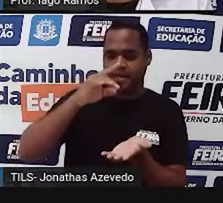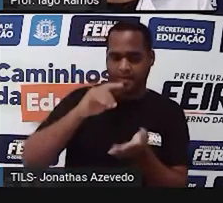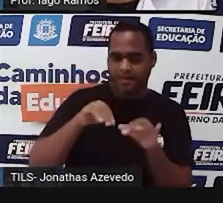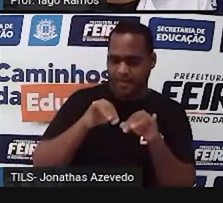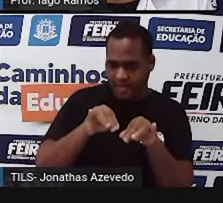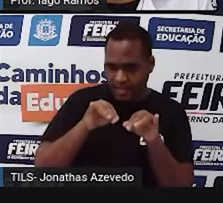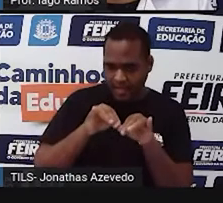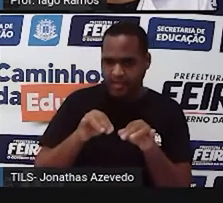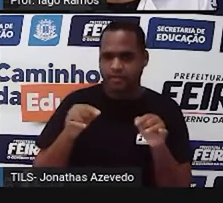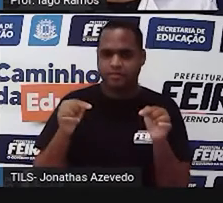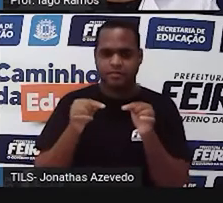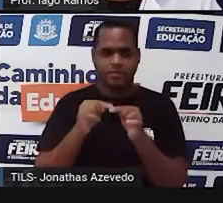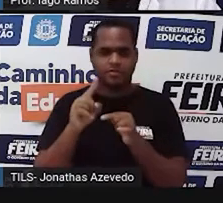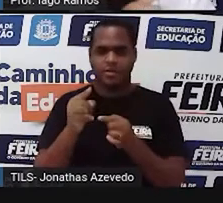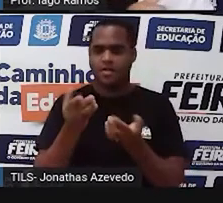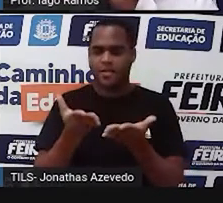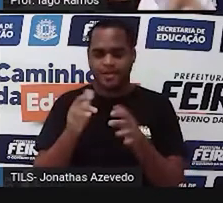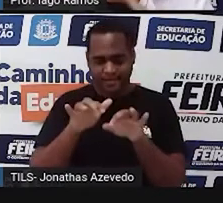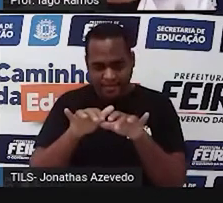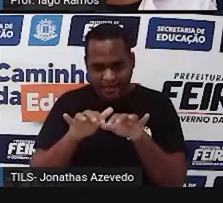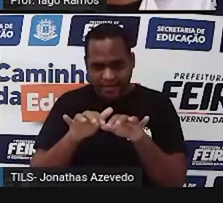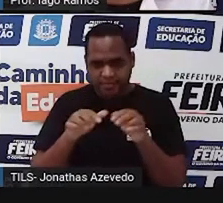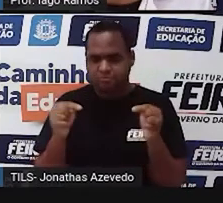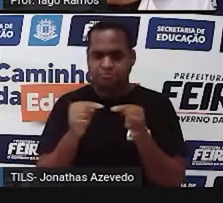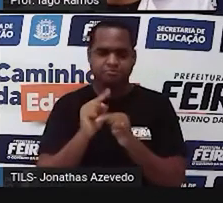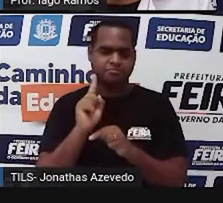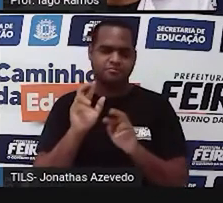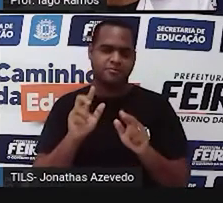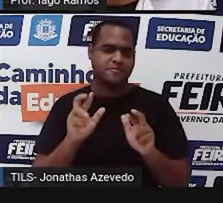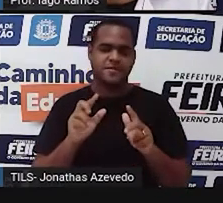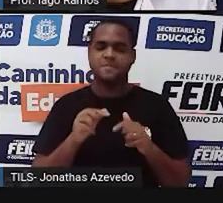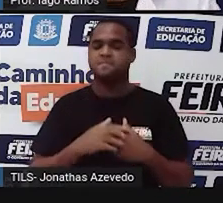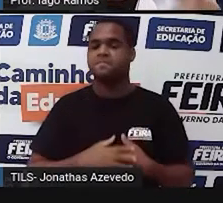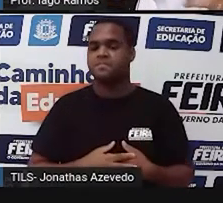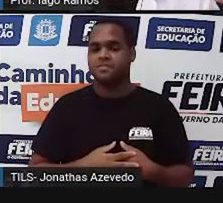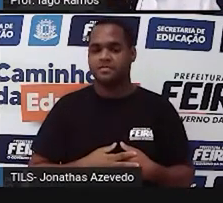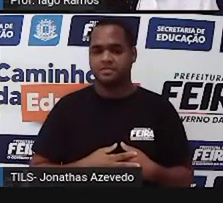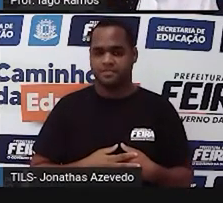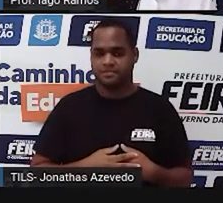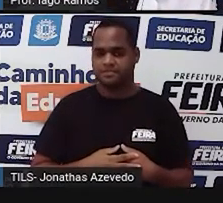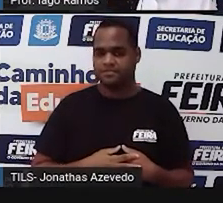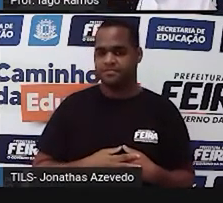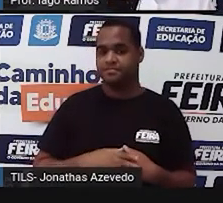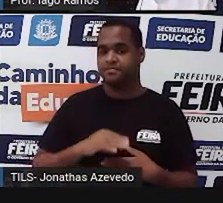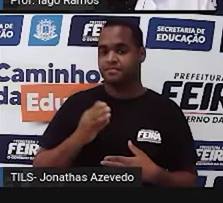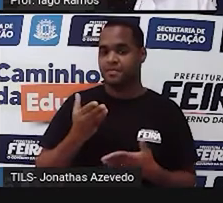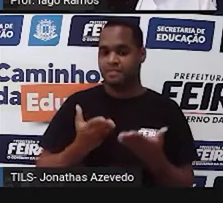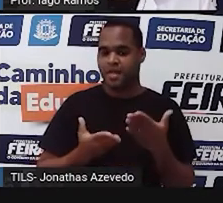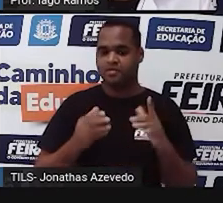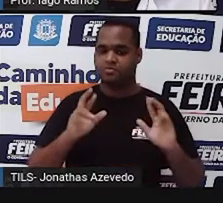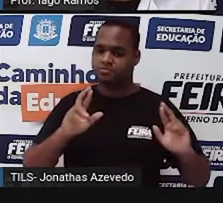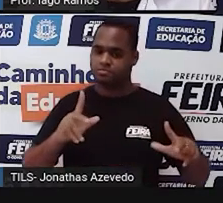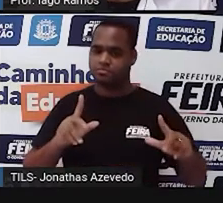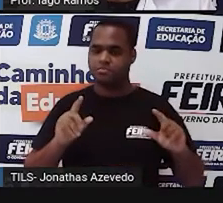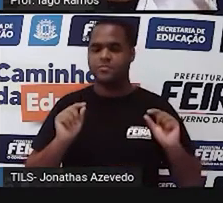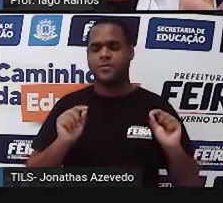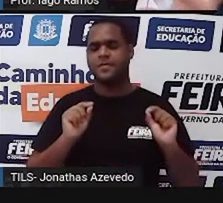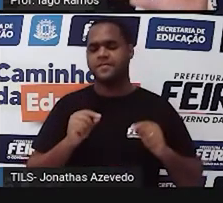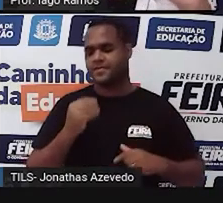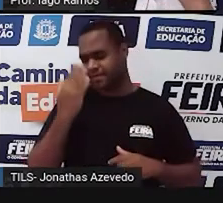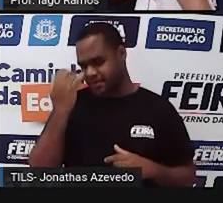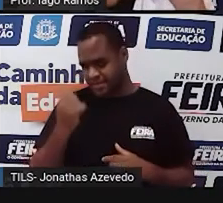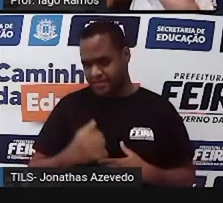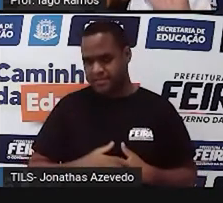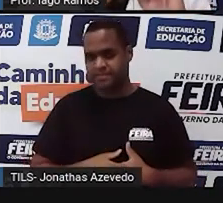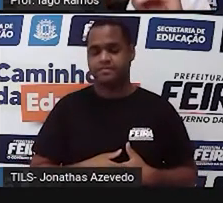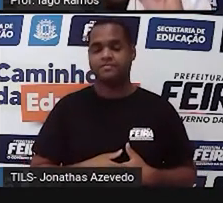aquelas balanças digitais. Não, não é essa, tá? É outro tipo de balança. Você conhece? Bom,